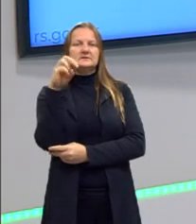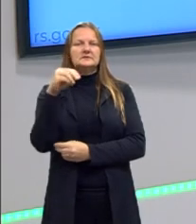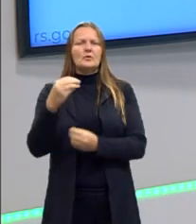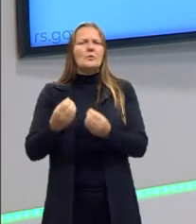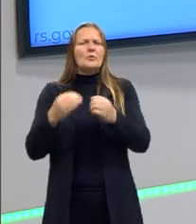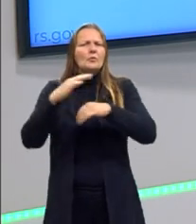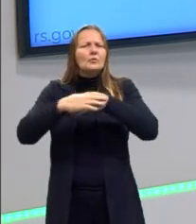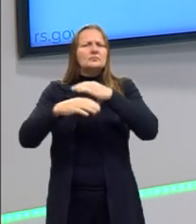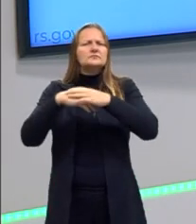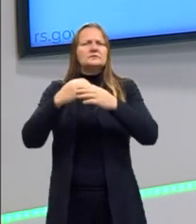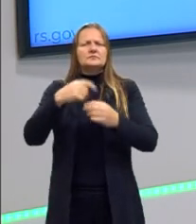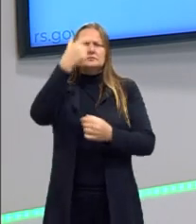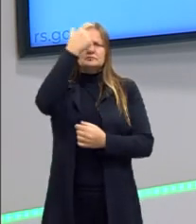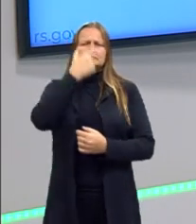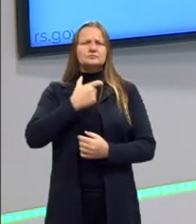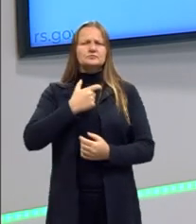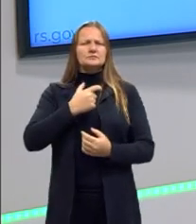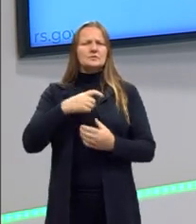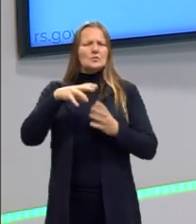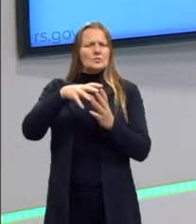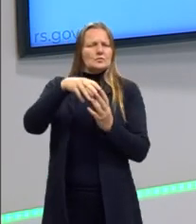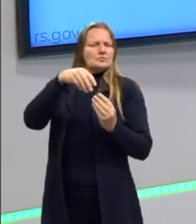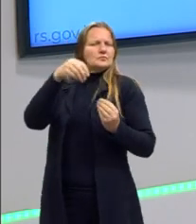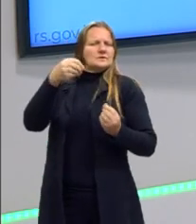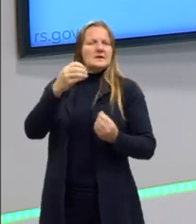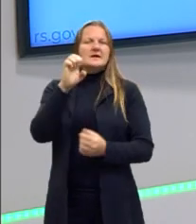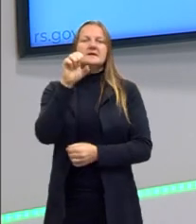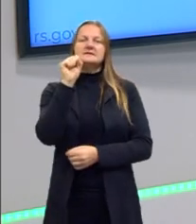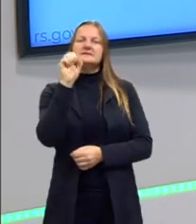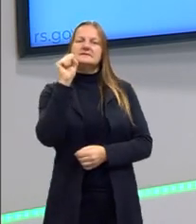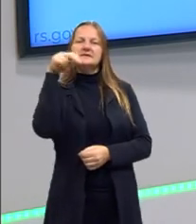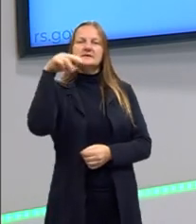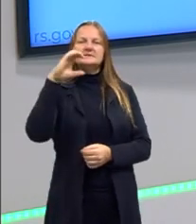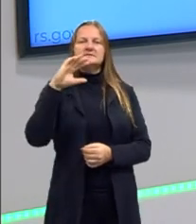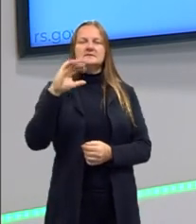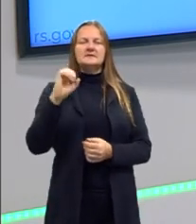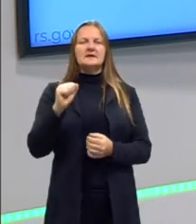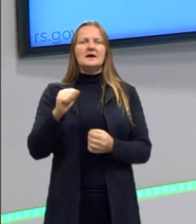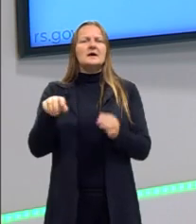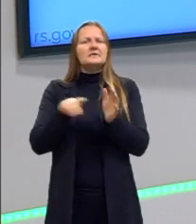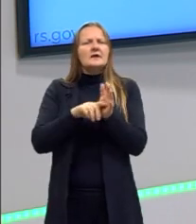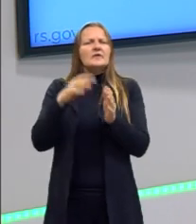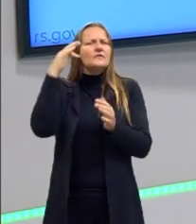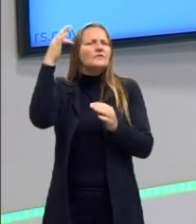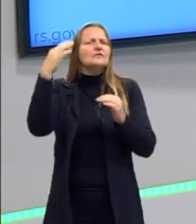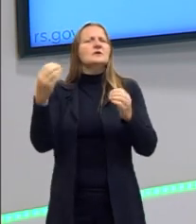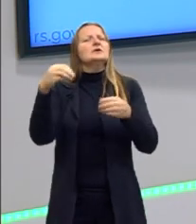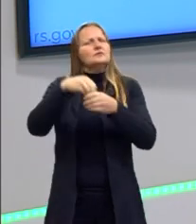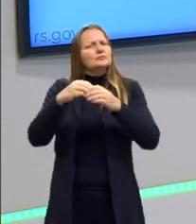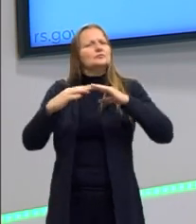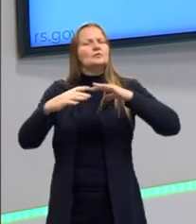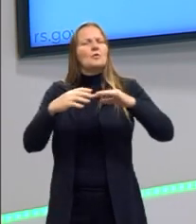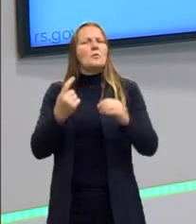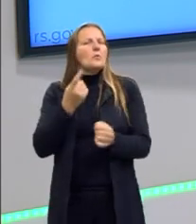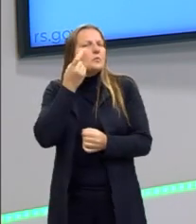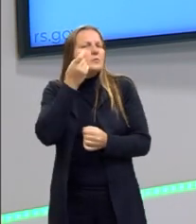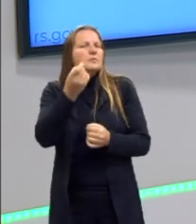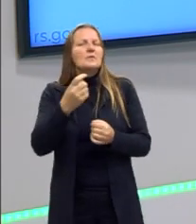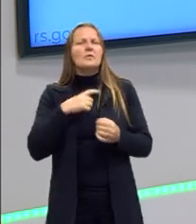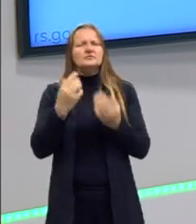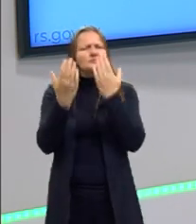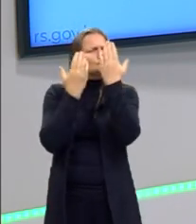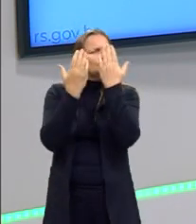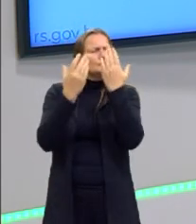primeiro motor, primeira filosofia, ela faz esse movimento, certo? Até que ponto isso é interessante, onde isso vai deixar